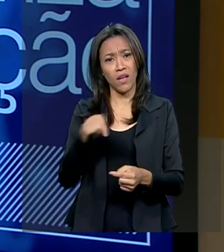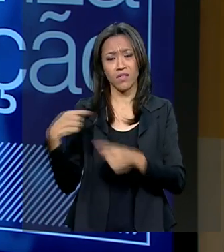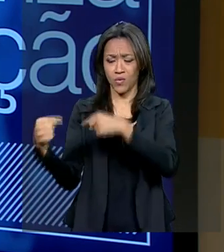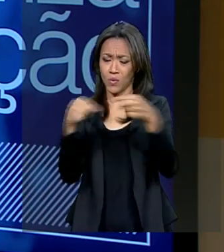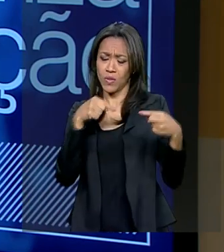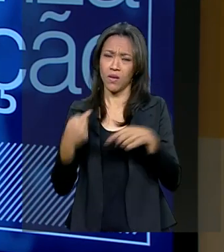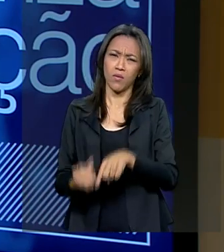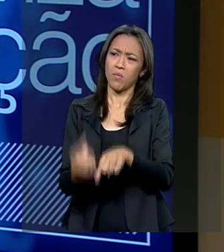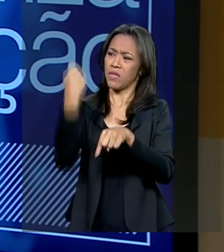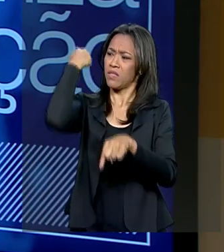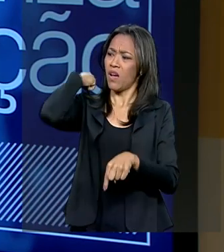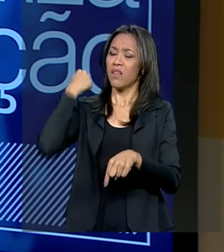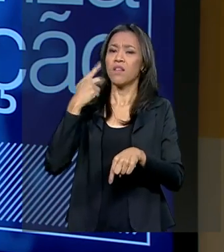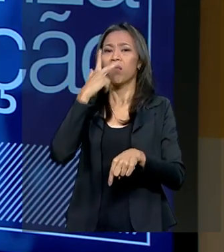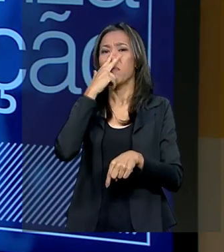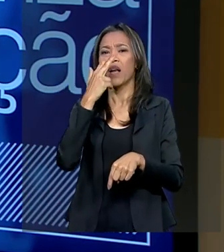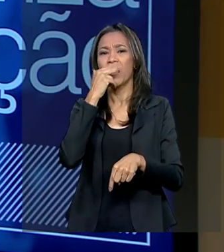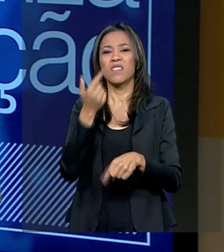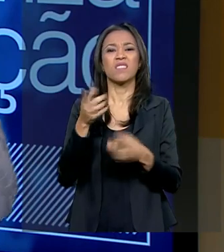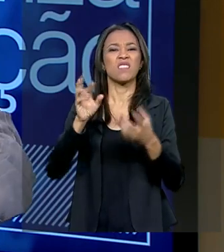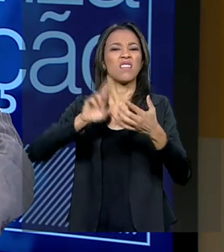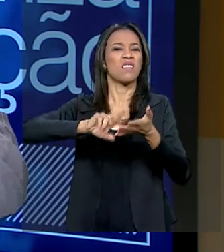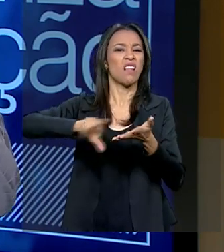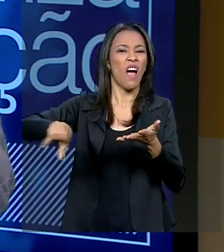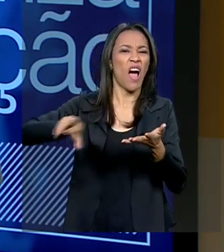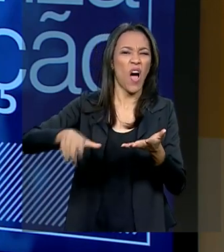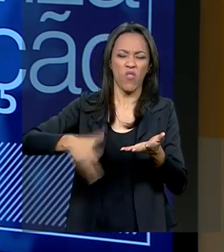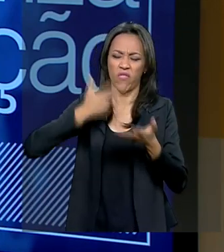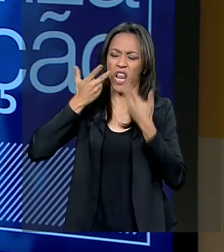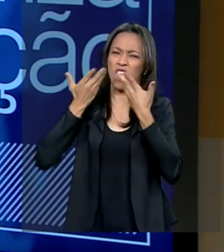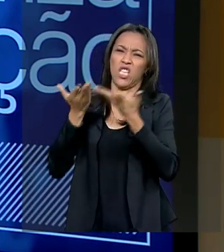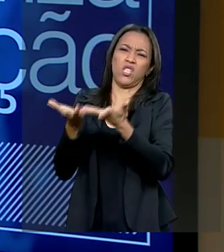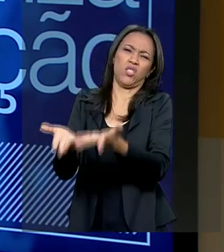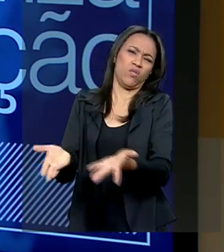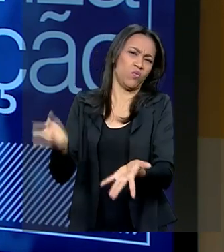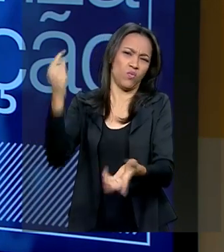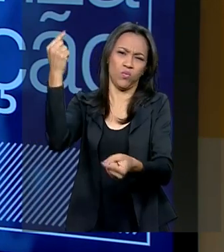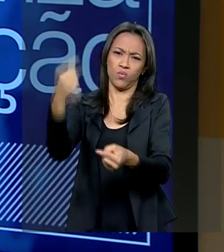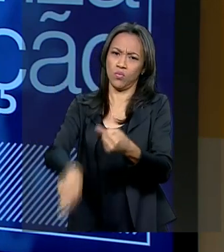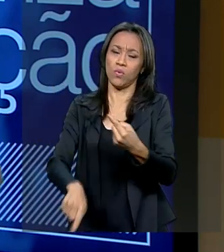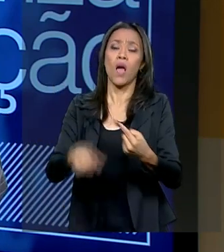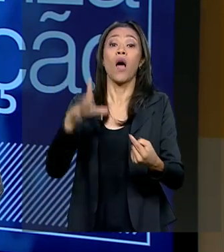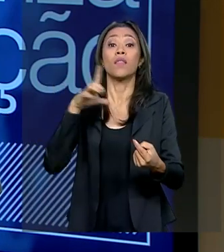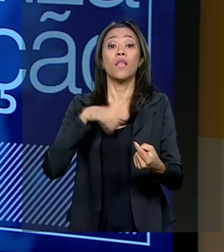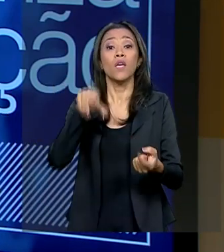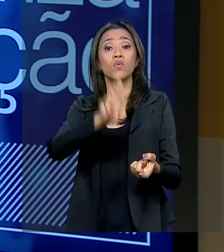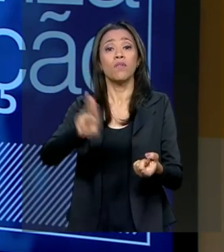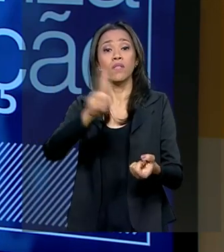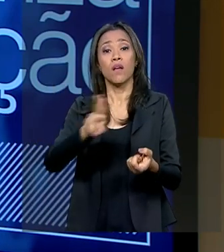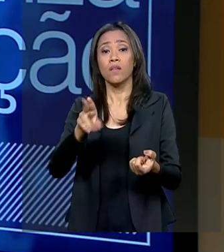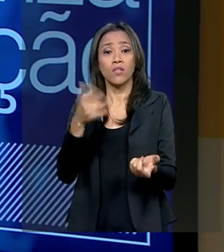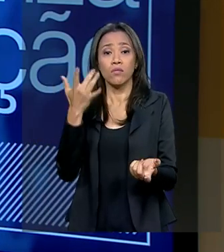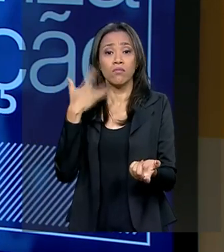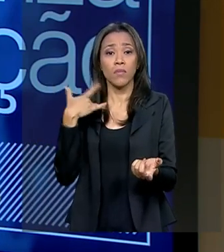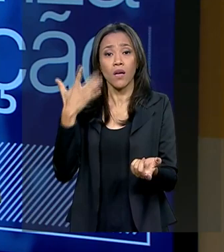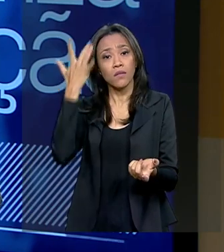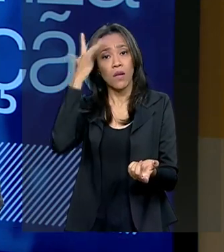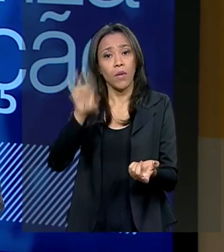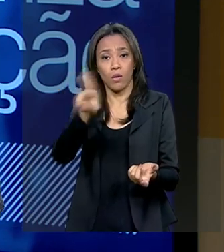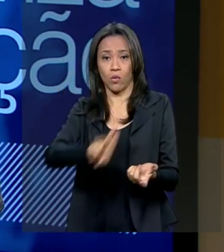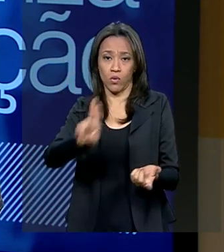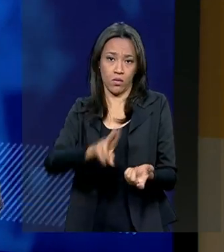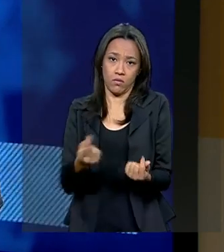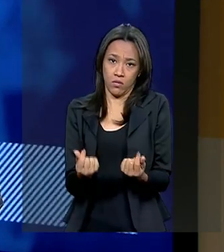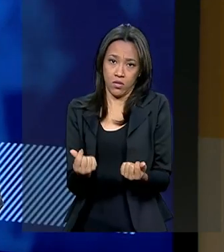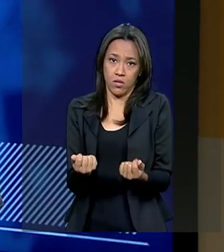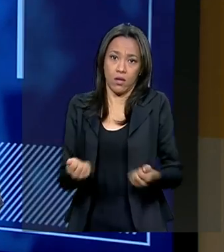era dogmática. Era um anátema. Fala, olha, tem universidade que está desperdiçando dinheiro. A gente não